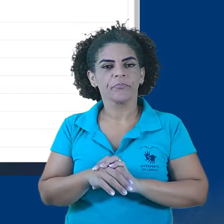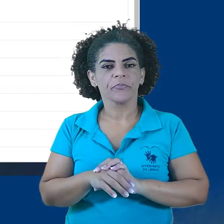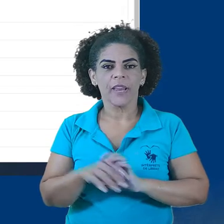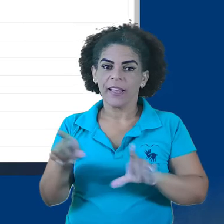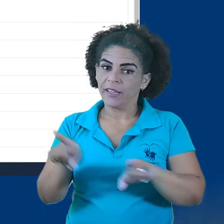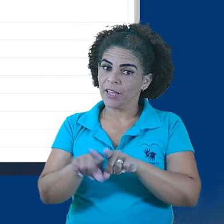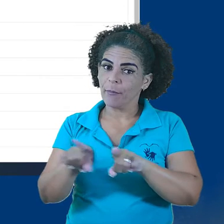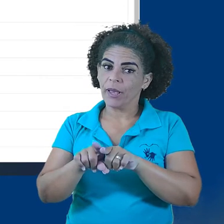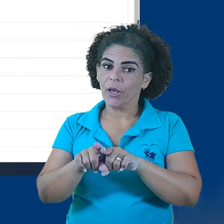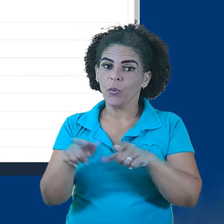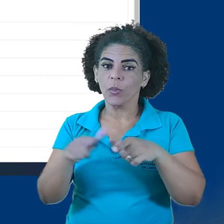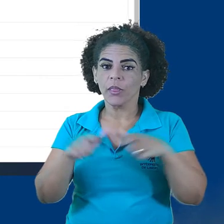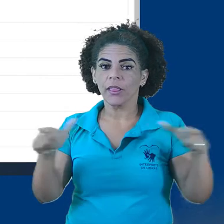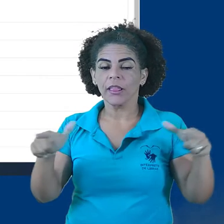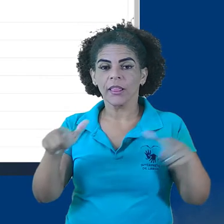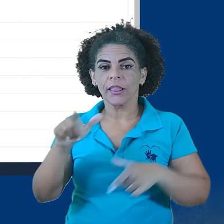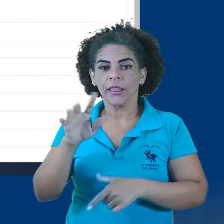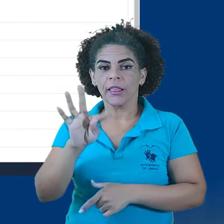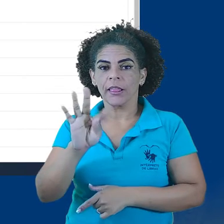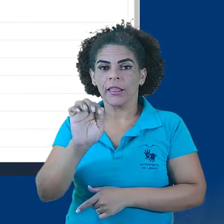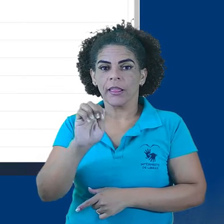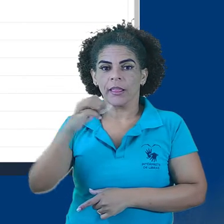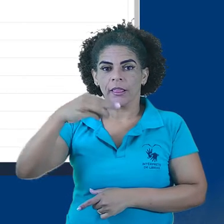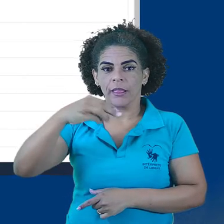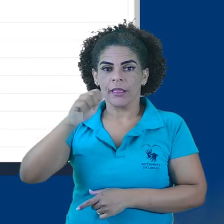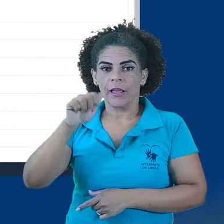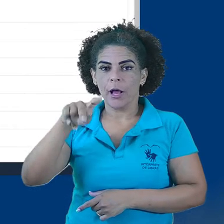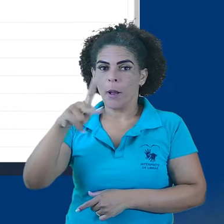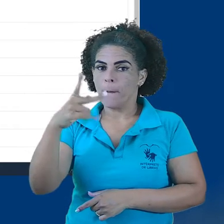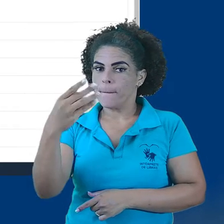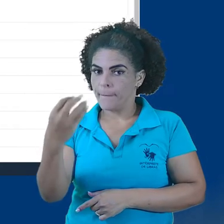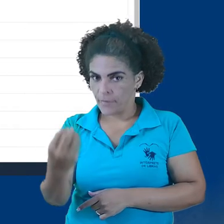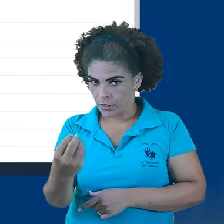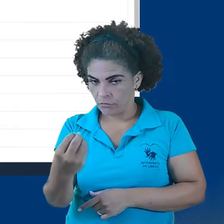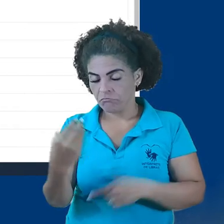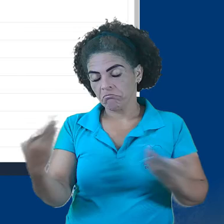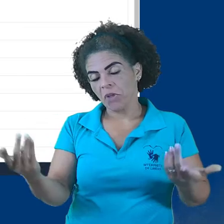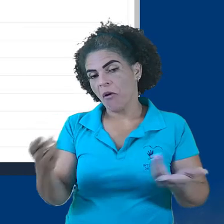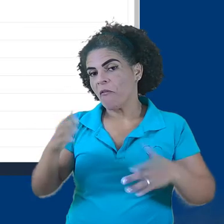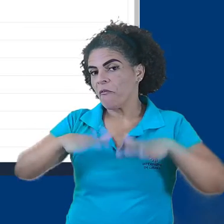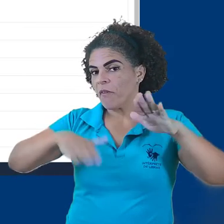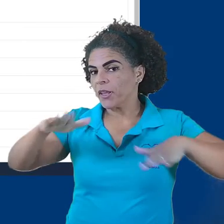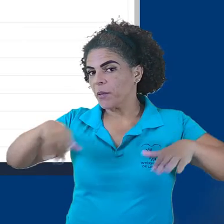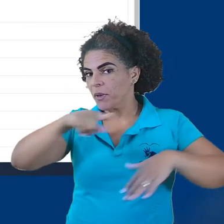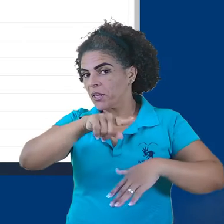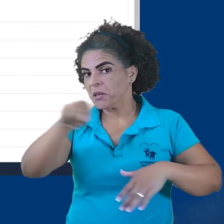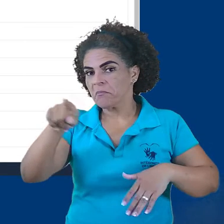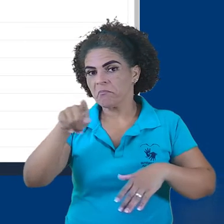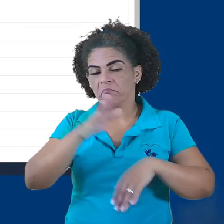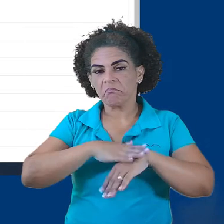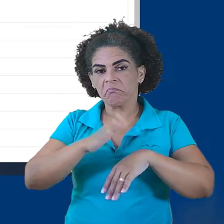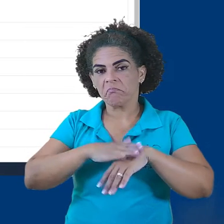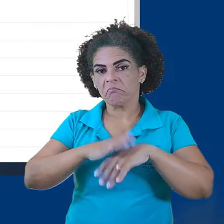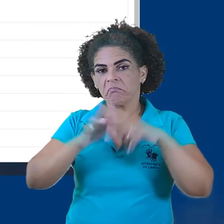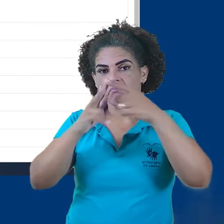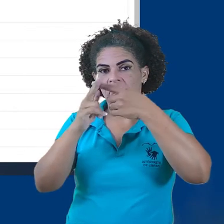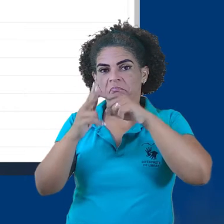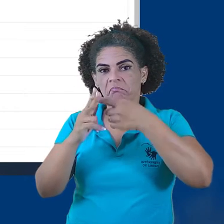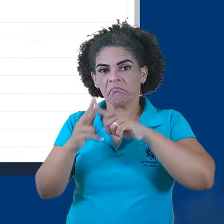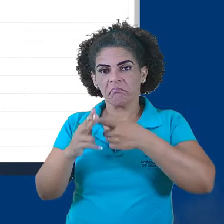Um tamanho máximo para este arquivo. Os limites podem variar dependendo das opções